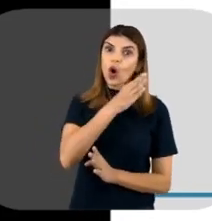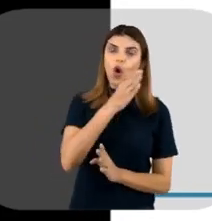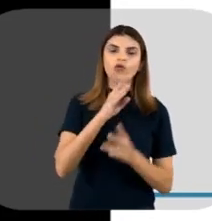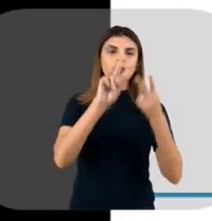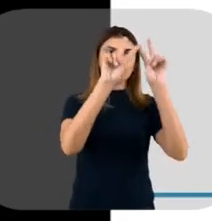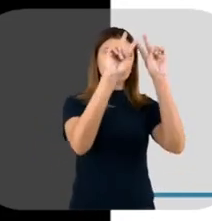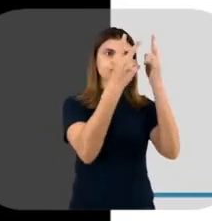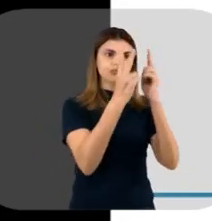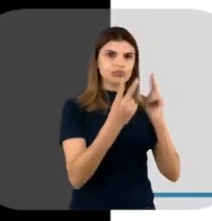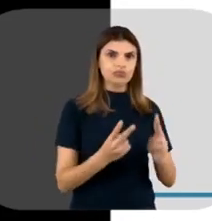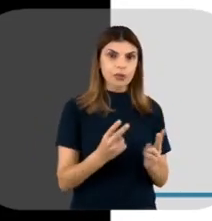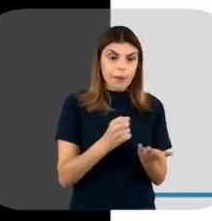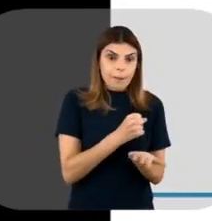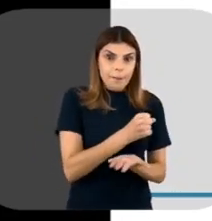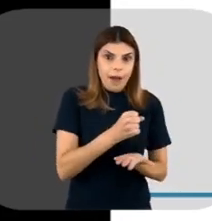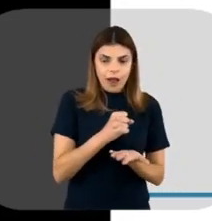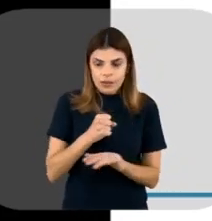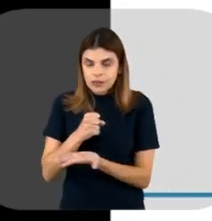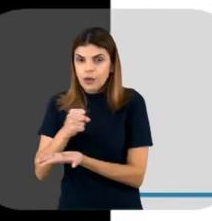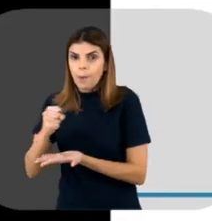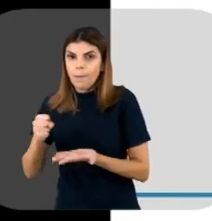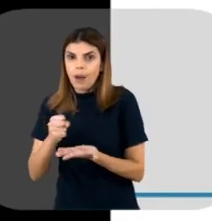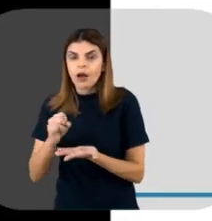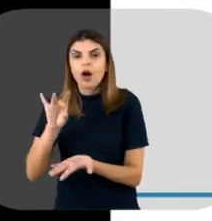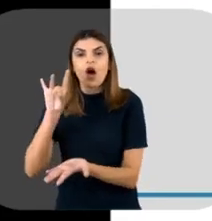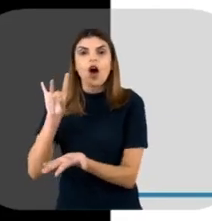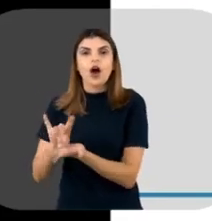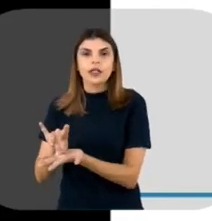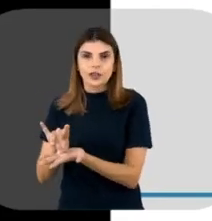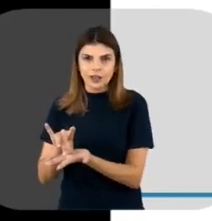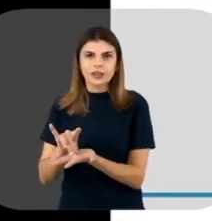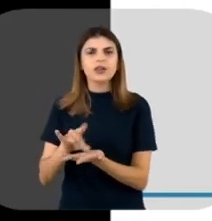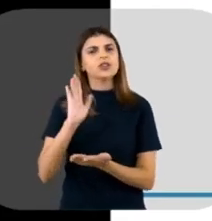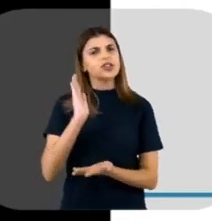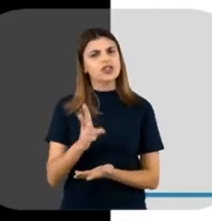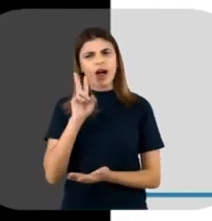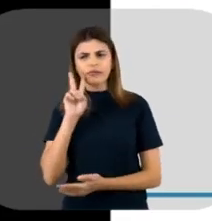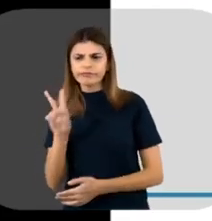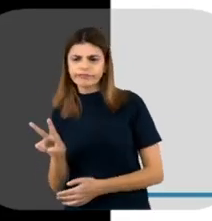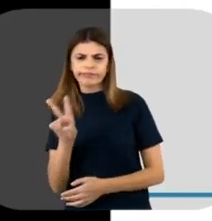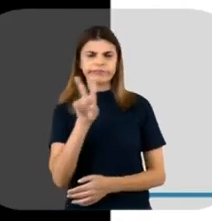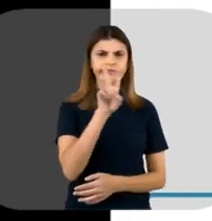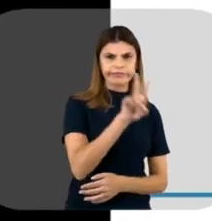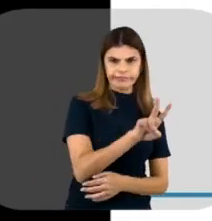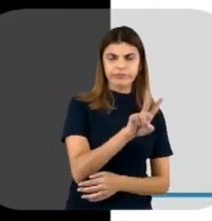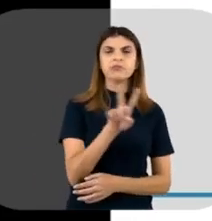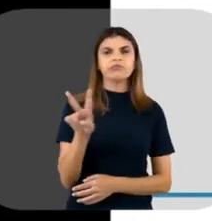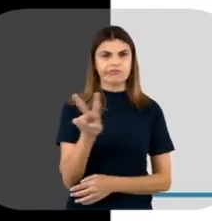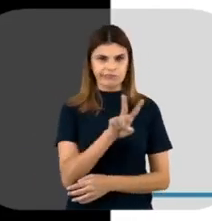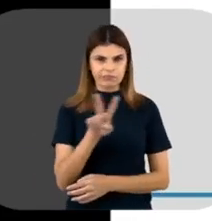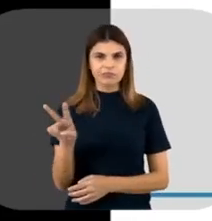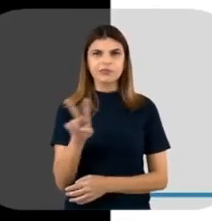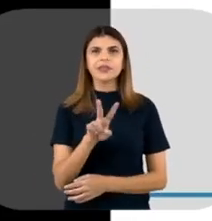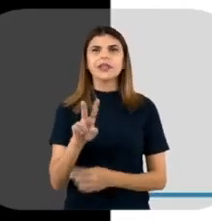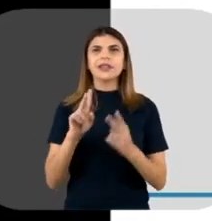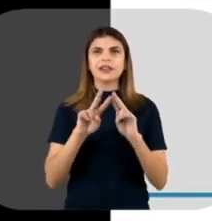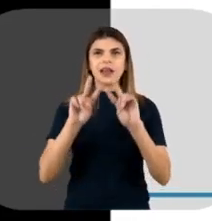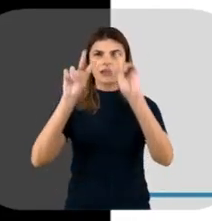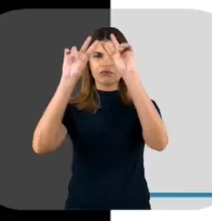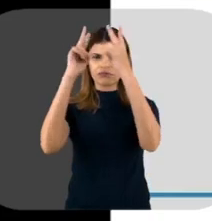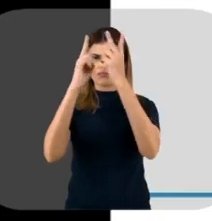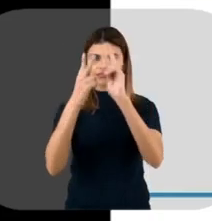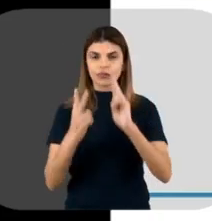partir dessa sequência base, que é essa sequência original. Então, como a gente pode ver aqui, né? A fita